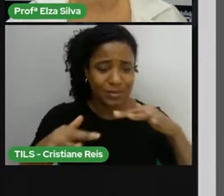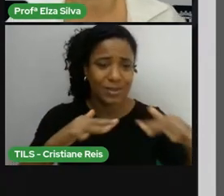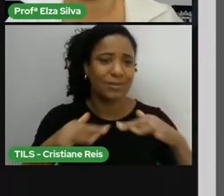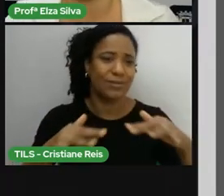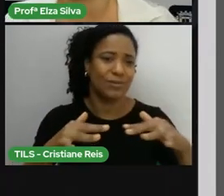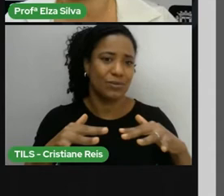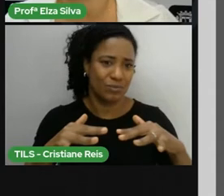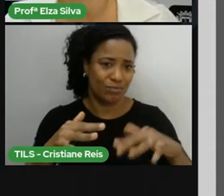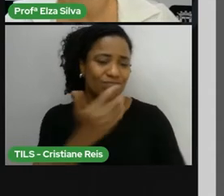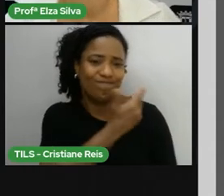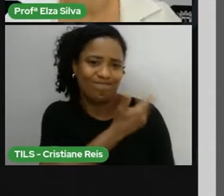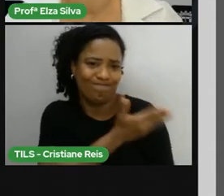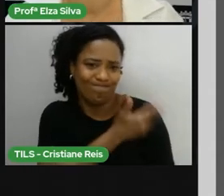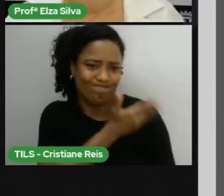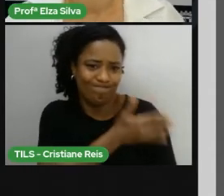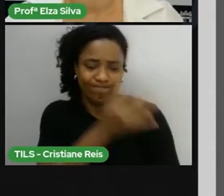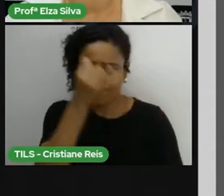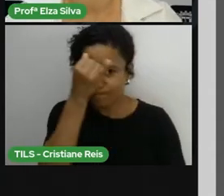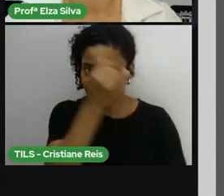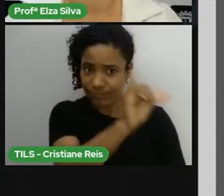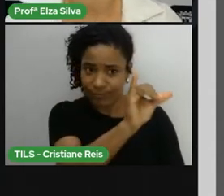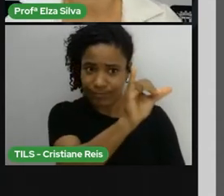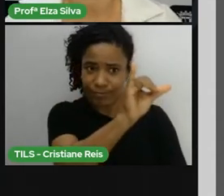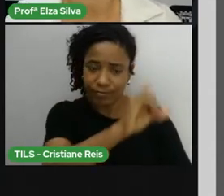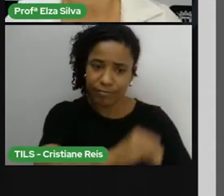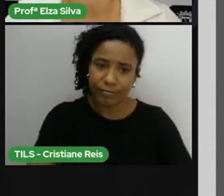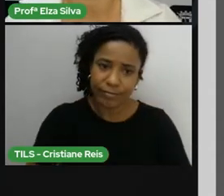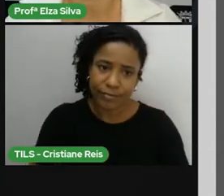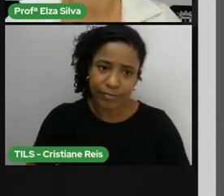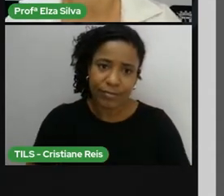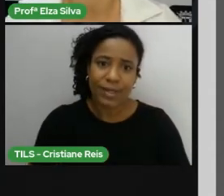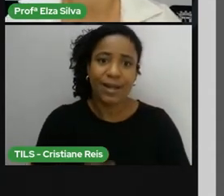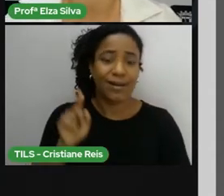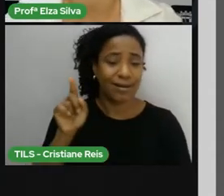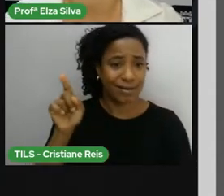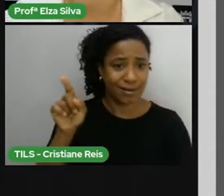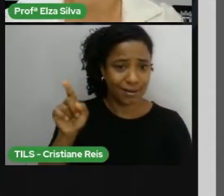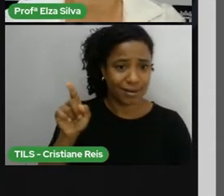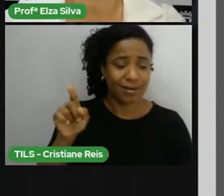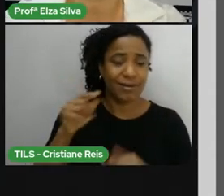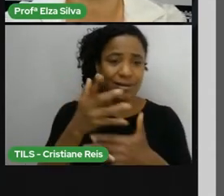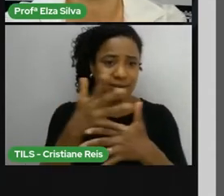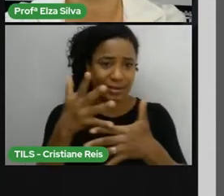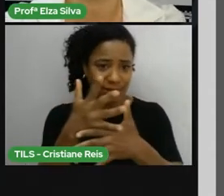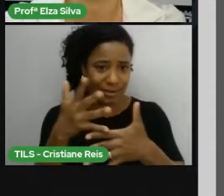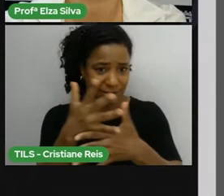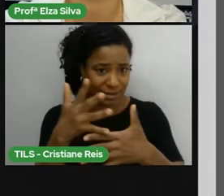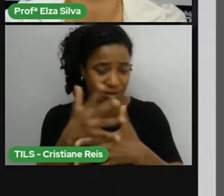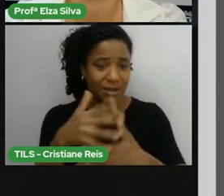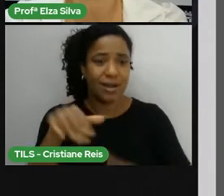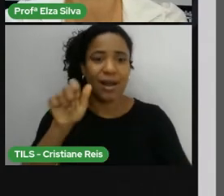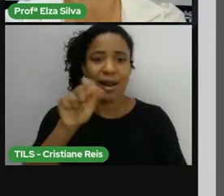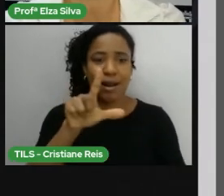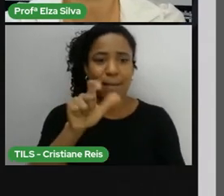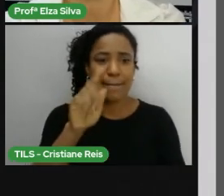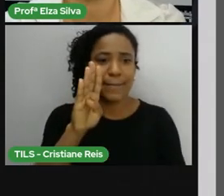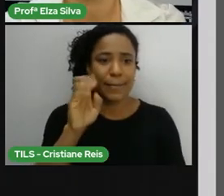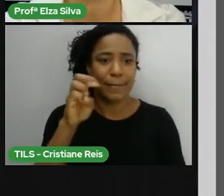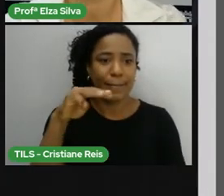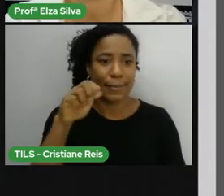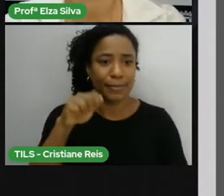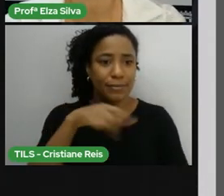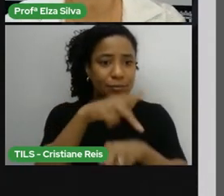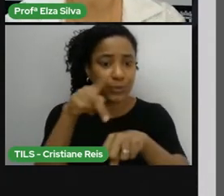Nessa cidade, onde ela viveu, no Alabama, que fica nos Estados Unidos, negros, existia uma